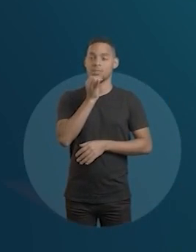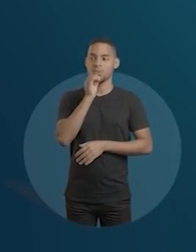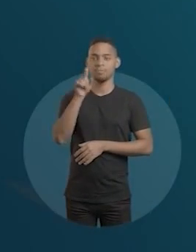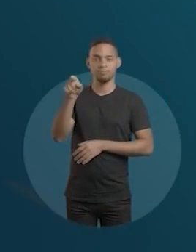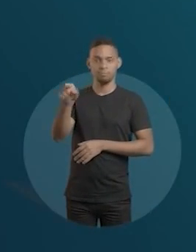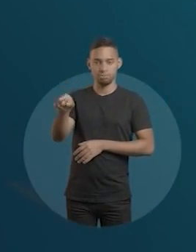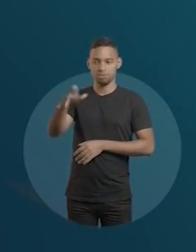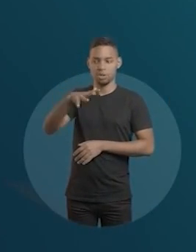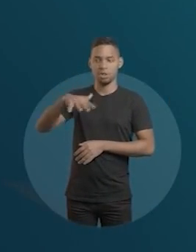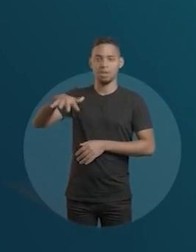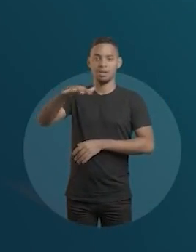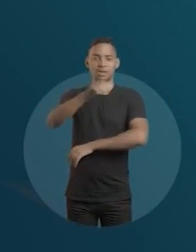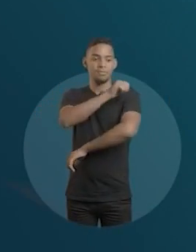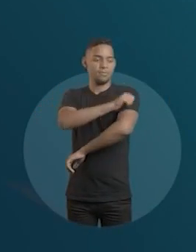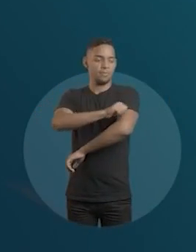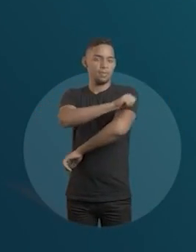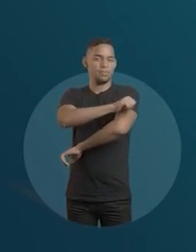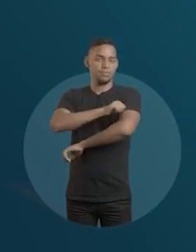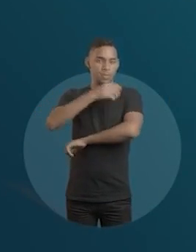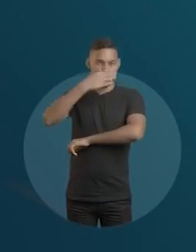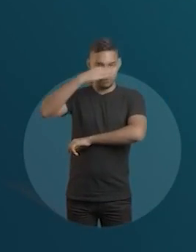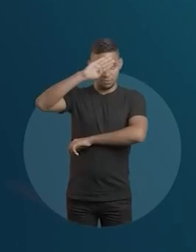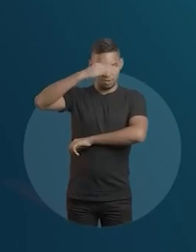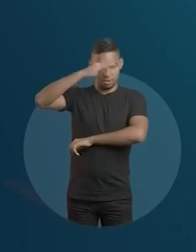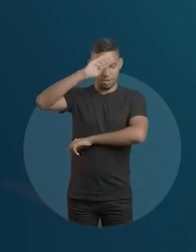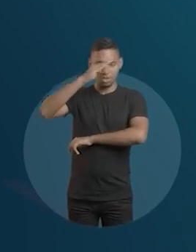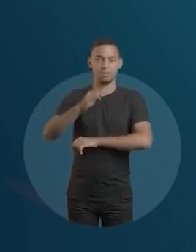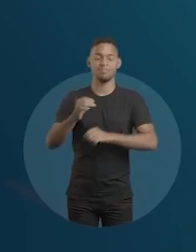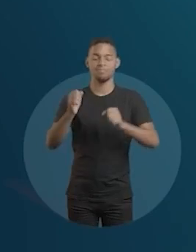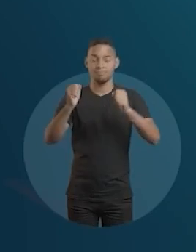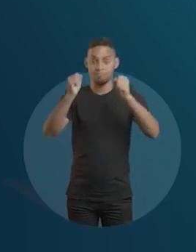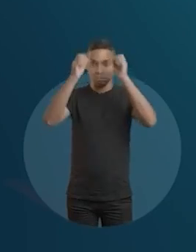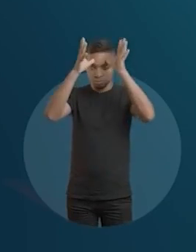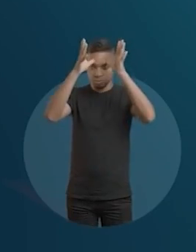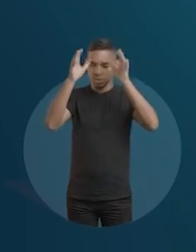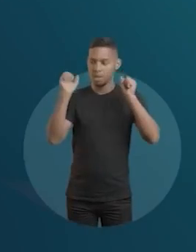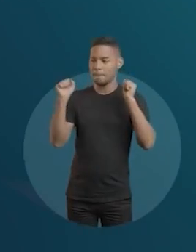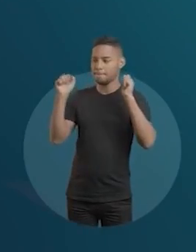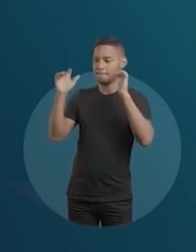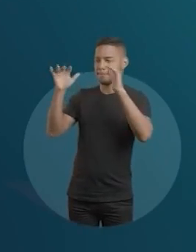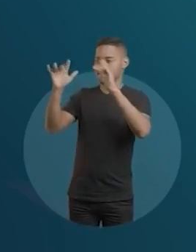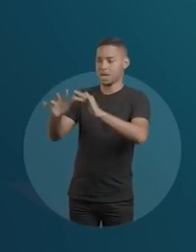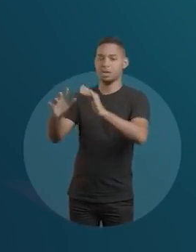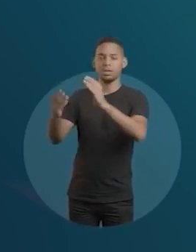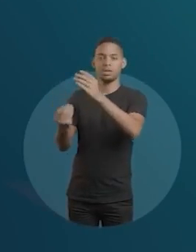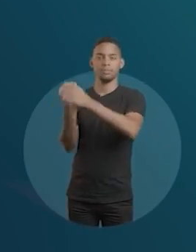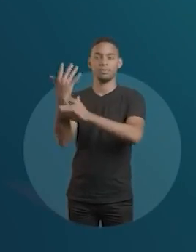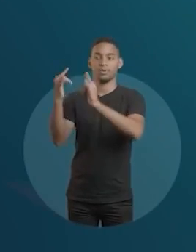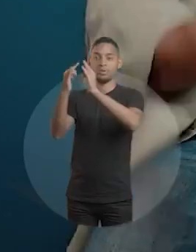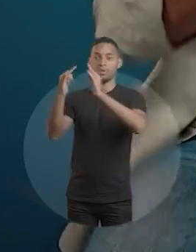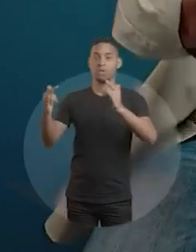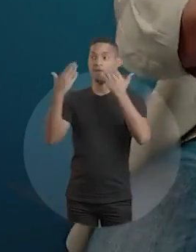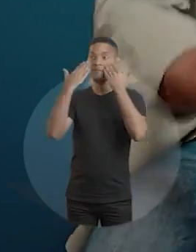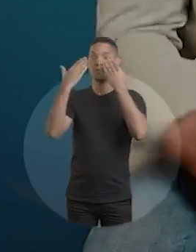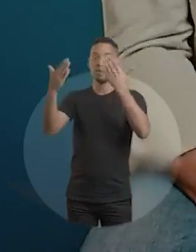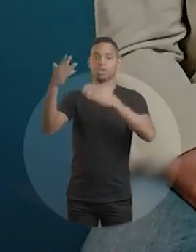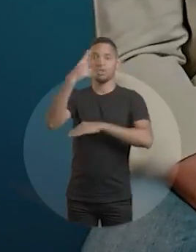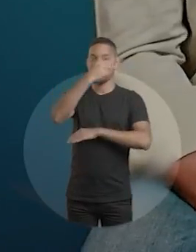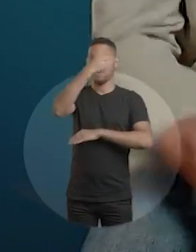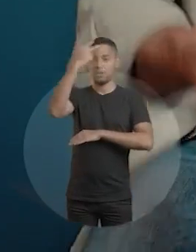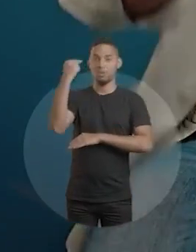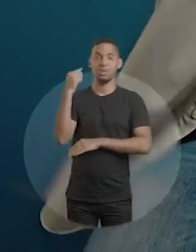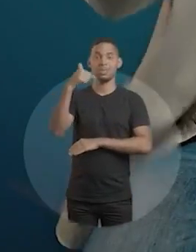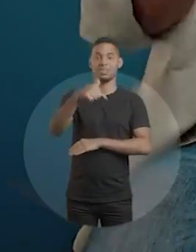só um exemplo. Veja o aconteceu com os profissionais da enfermagem. A situação ficou tão grave que eles montaram um acampamento em frente à